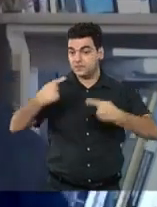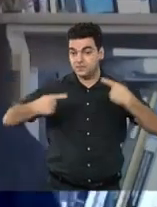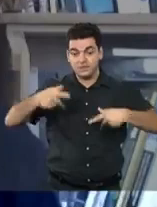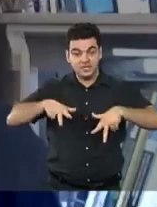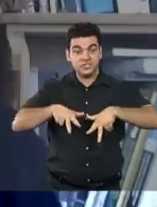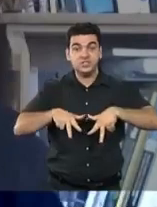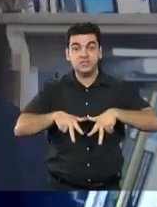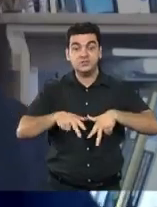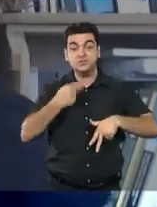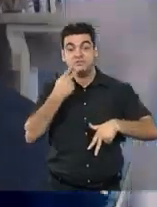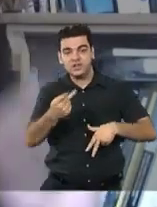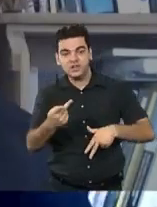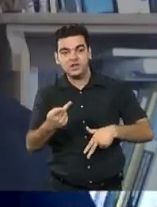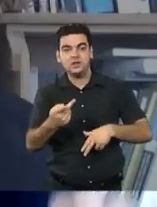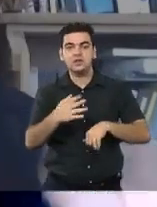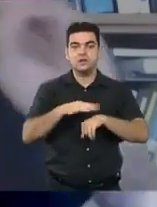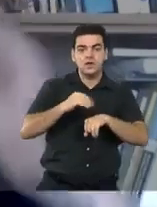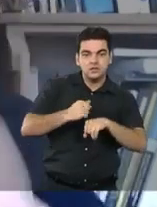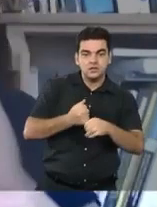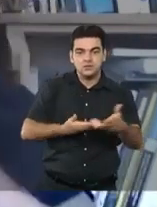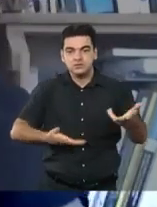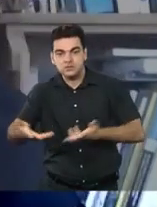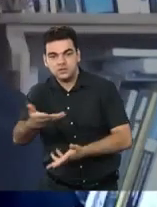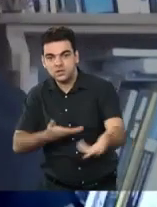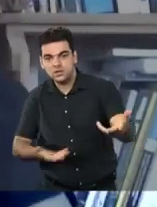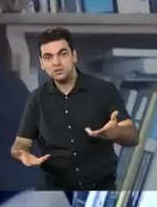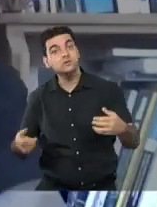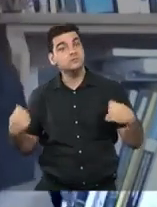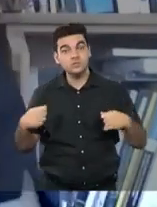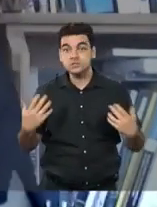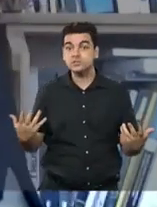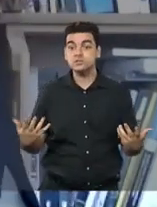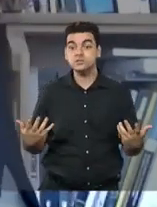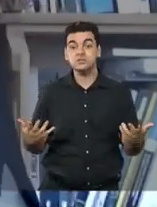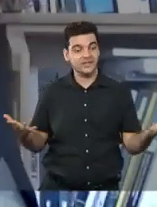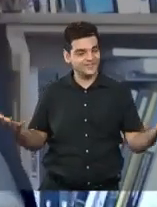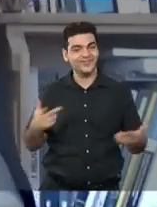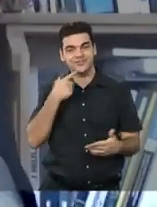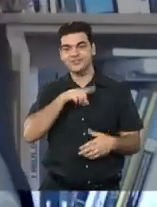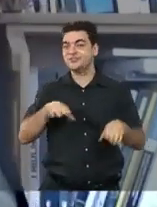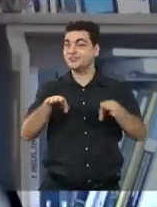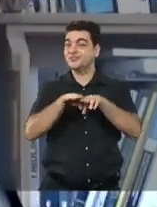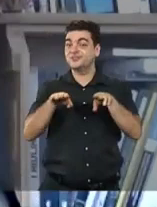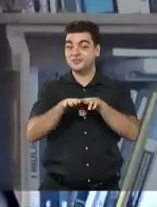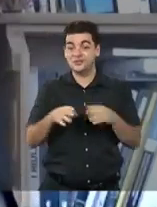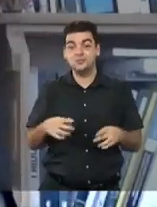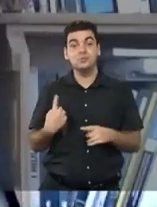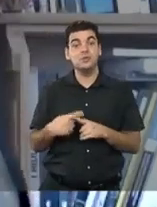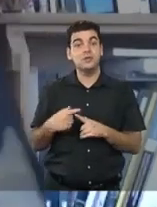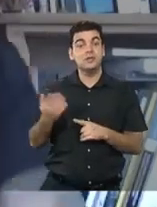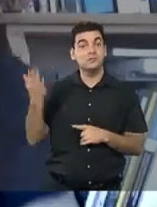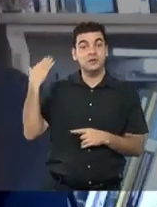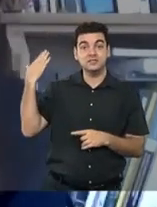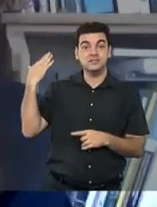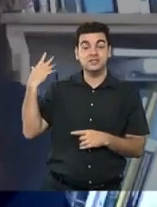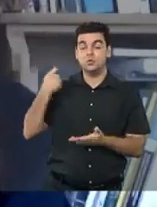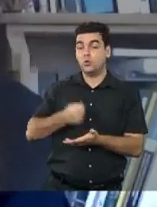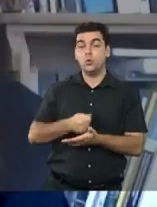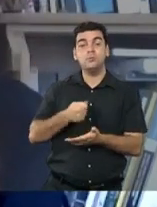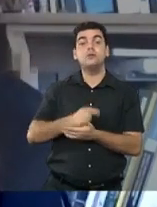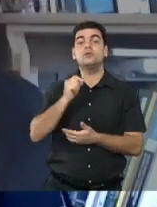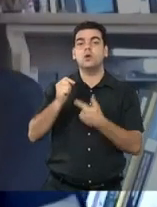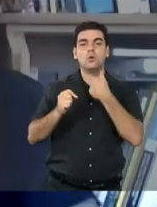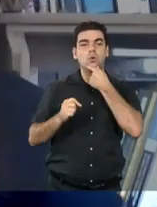gênero que é na sociedade, que traduz é um projeto de sociedade injusto, criado desde o Brasil Colômbia que está em curso até